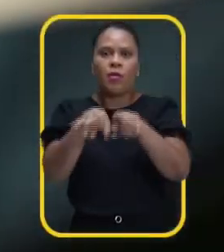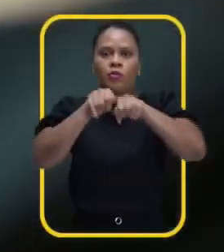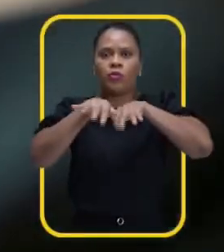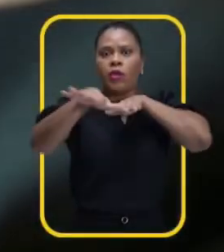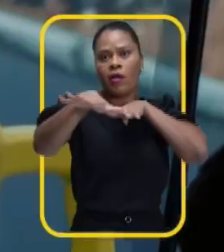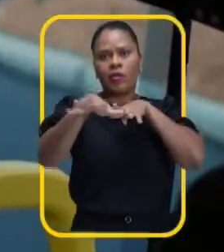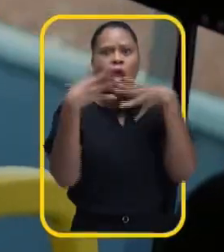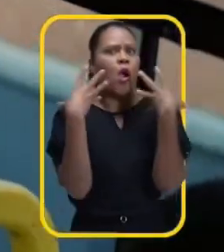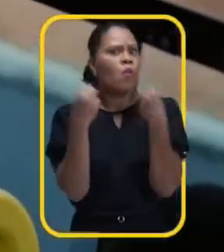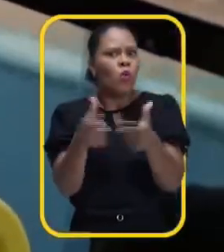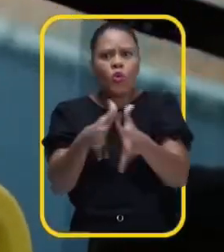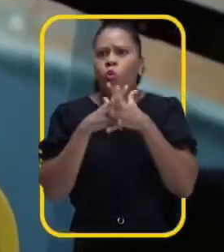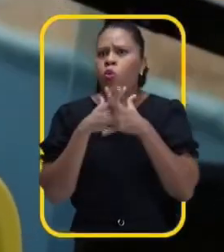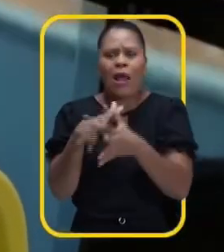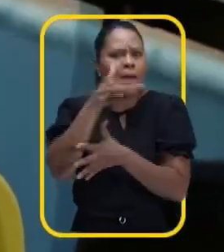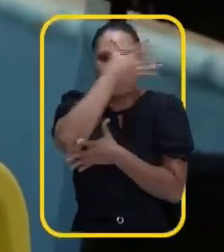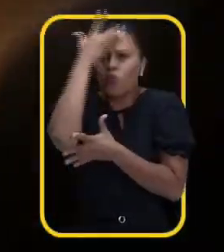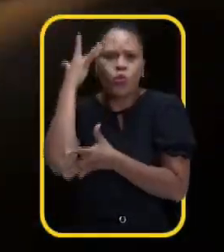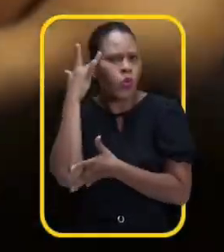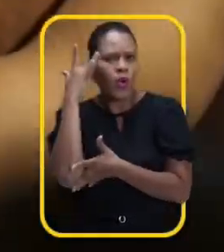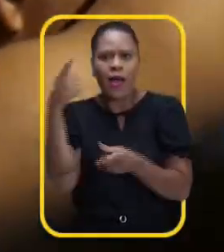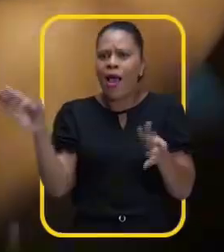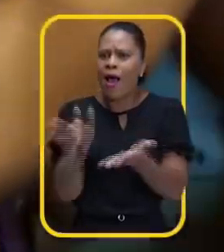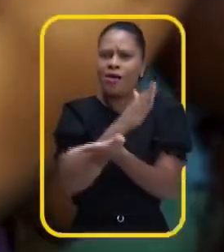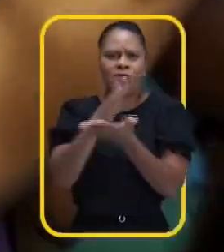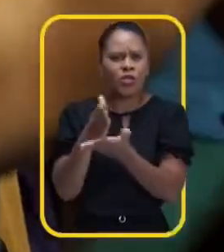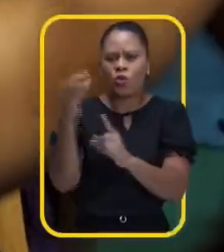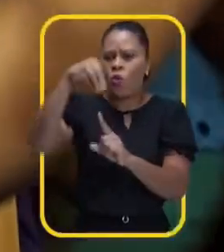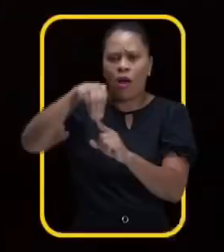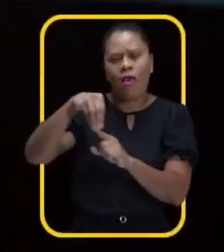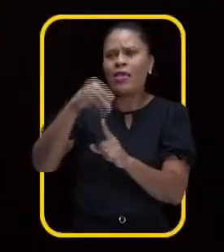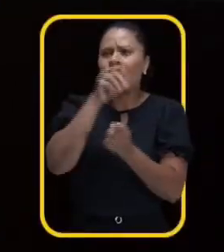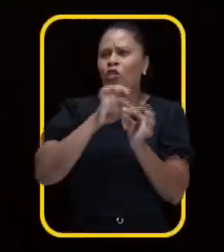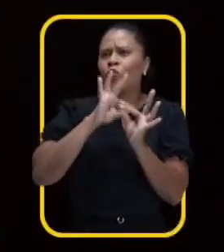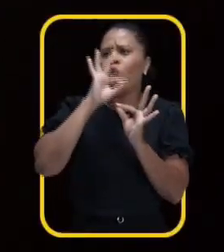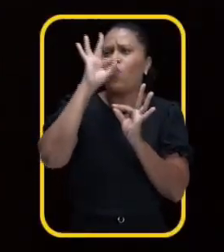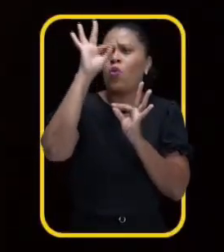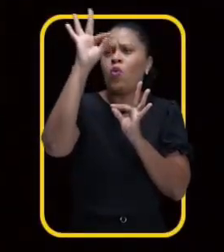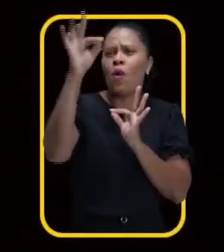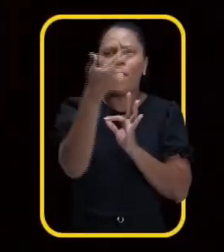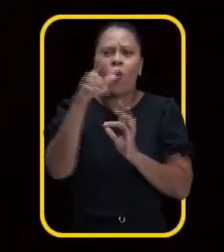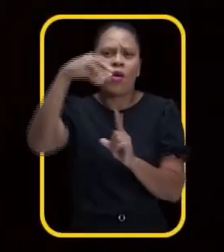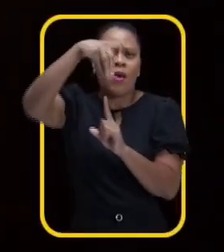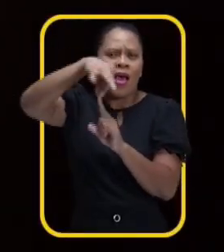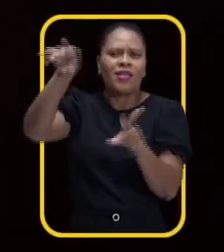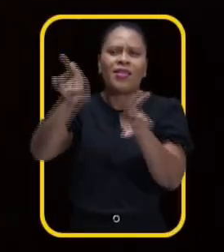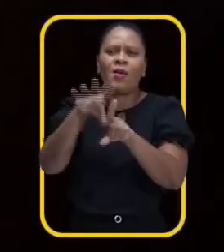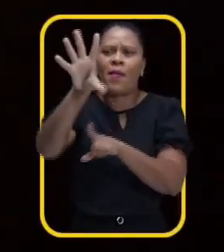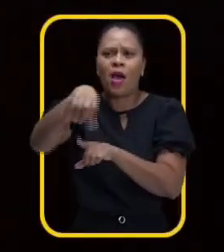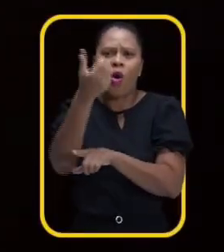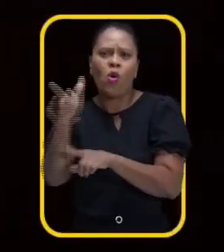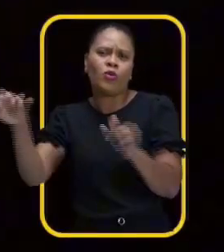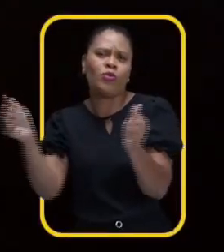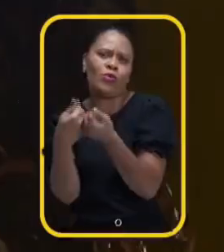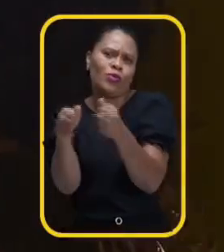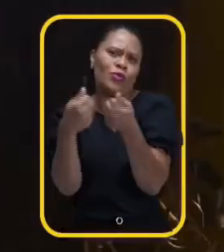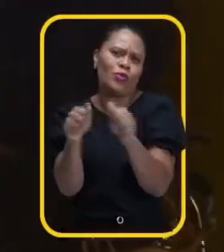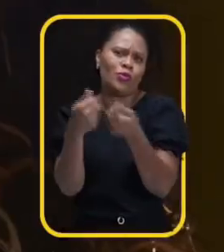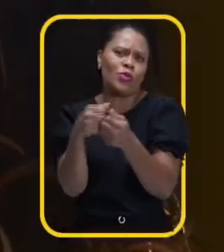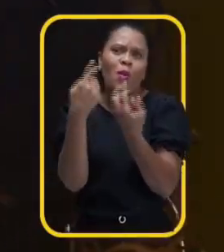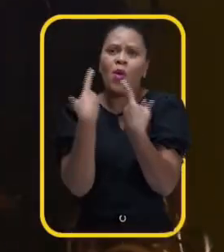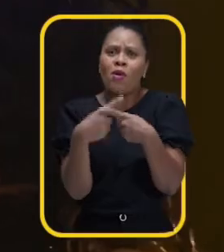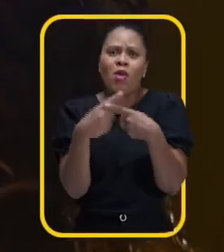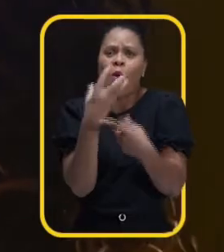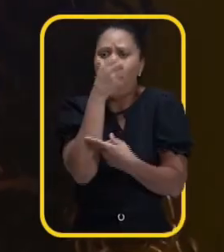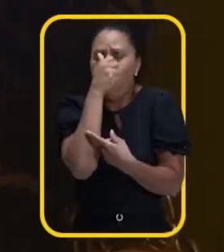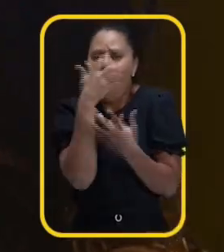no trânsito. É muita, muita gente. Às vezes o ônibus não passa, ele tem que fazer uma longa caminhada para outra parada para tentar pegar outro ônibus